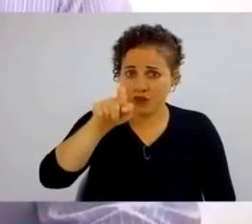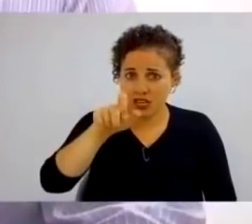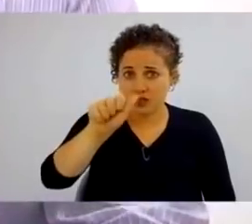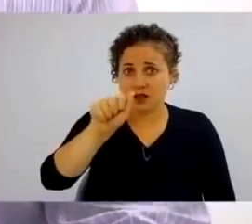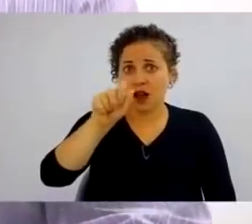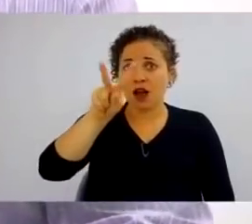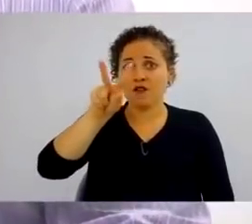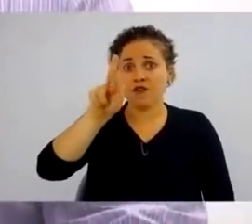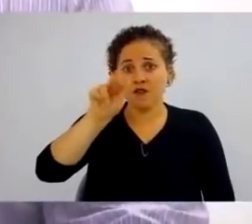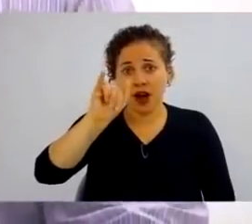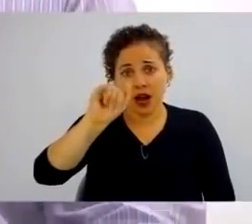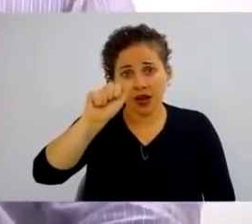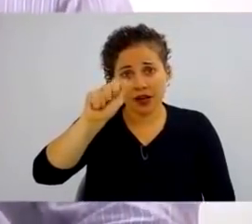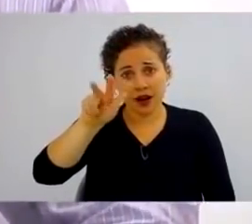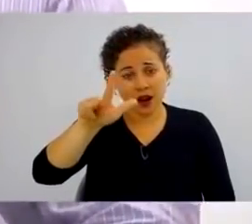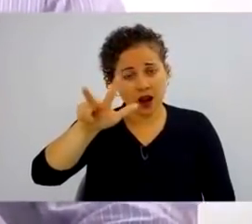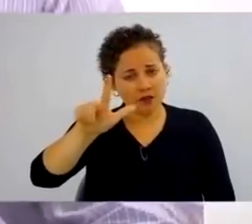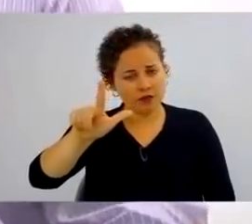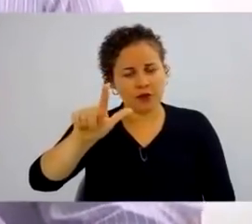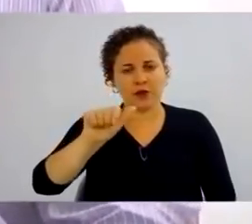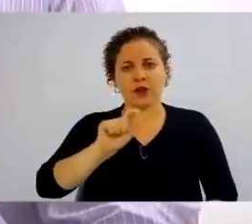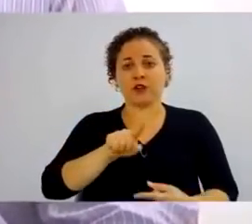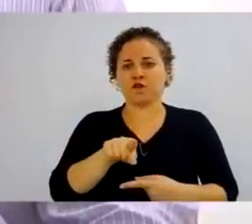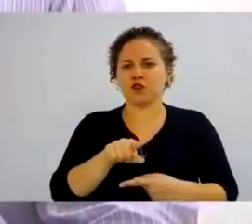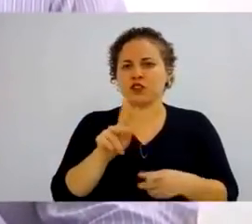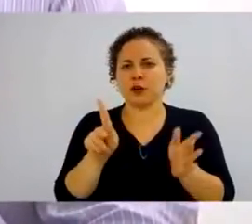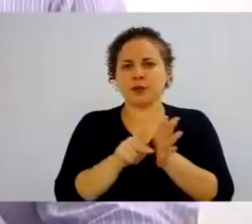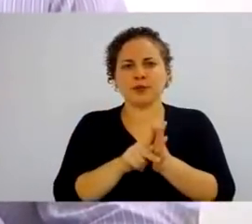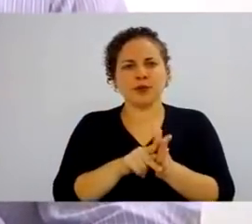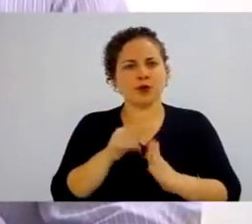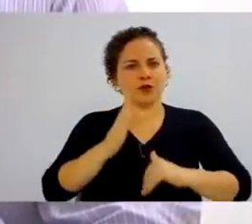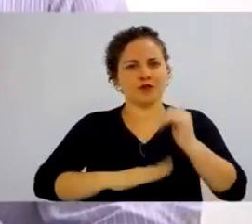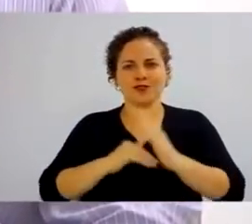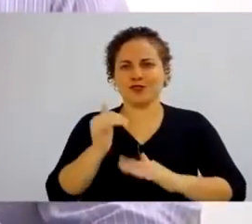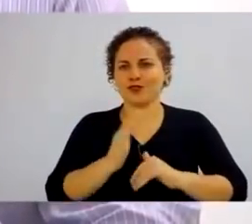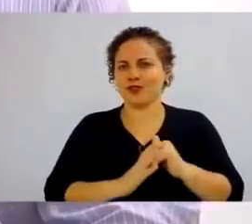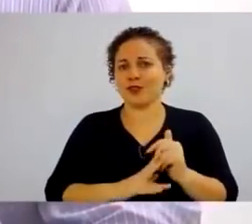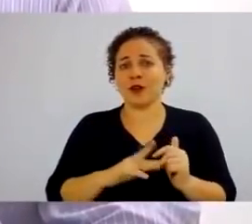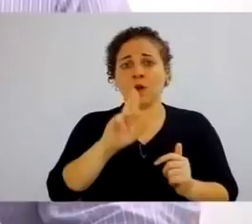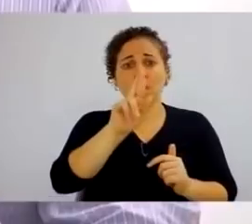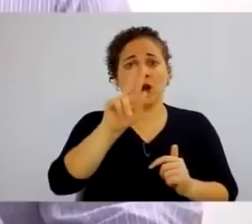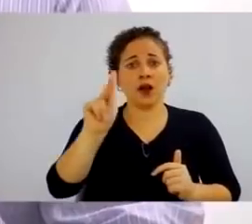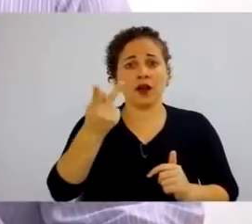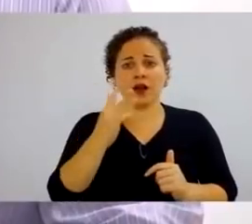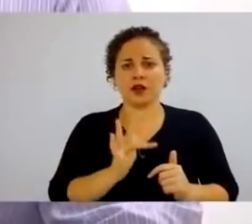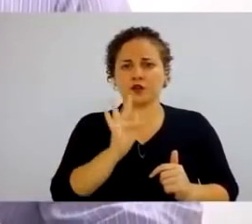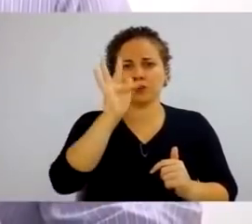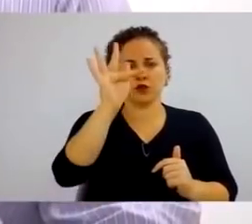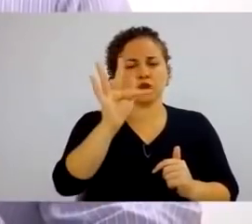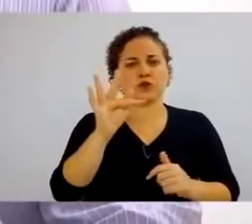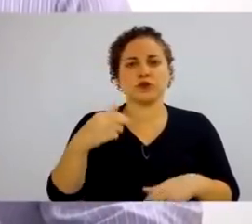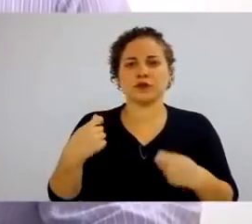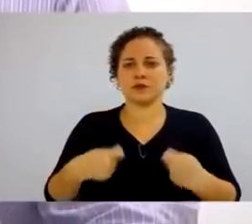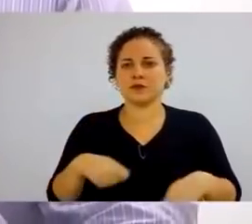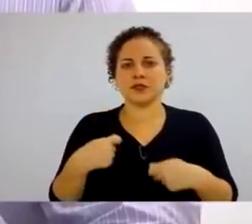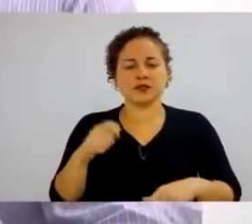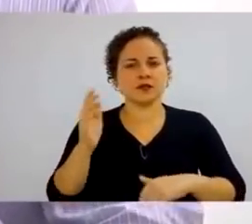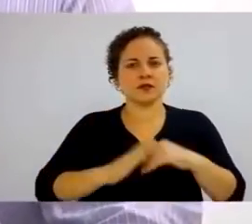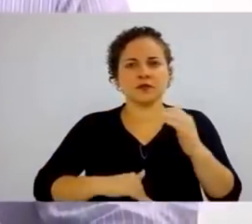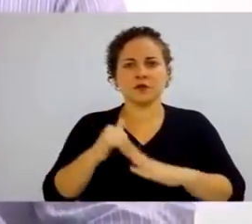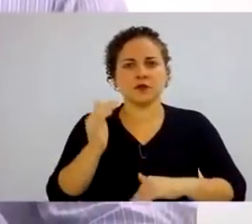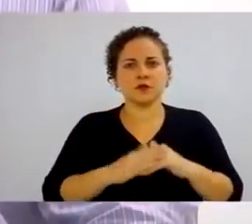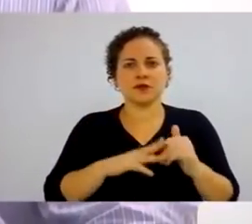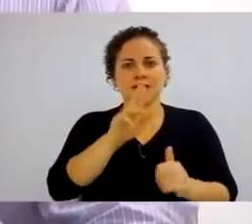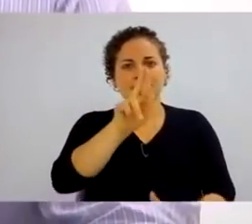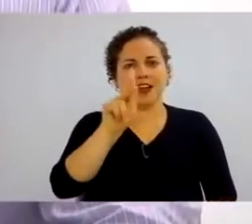nós, você, que é o profissional de RH do futuro, não pode esquecer, sempre, o profissional